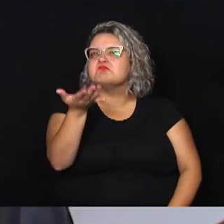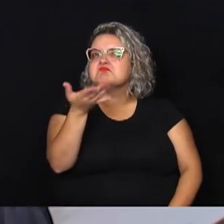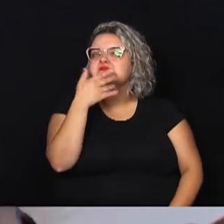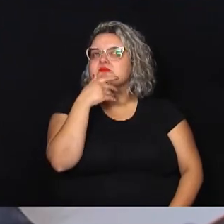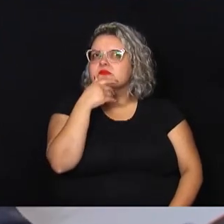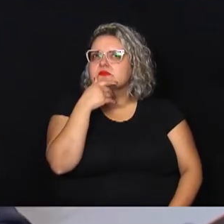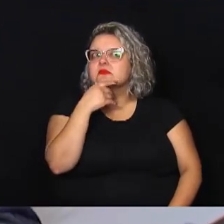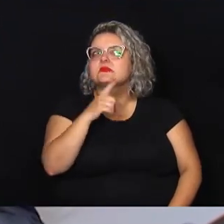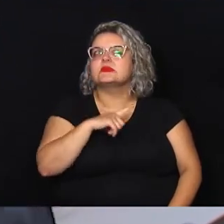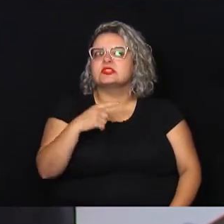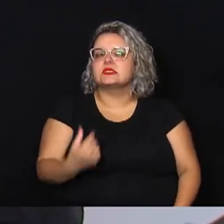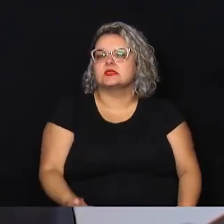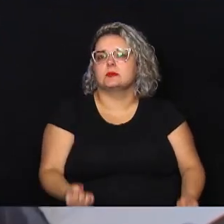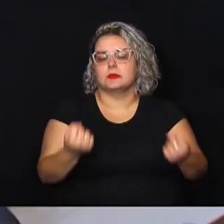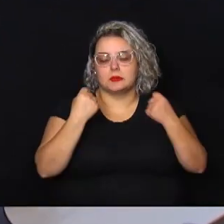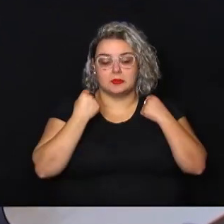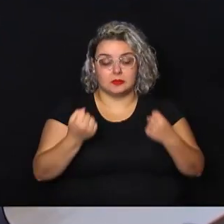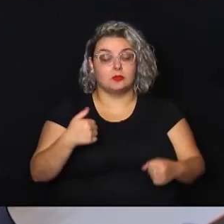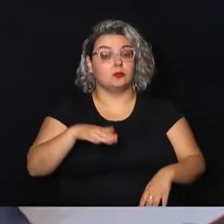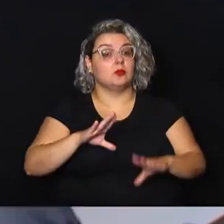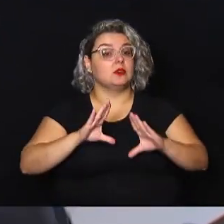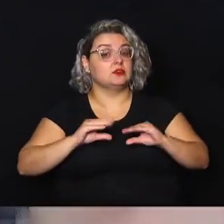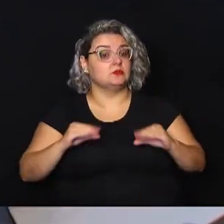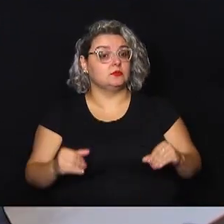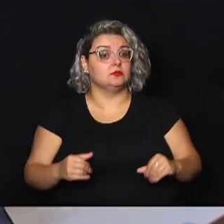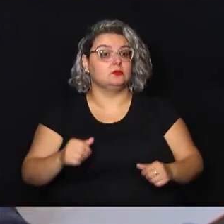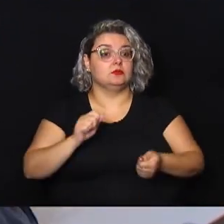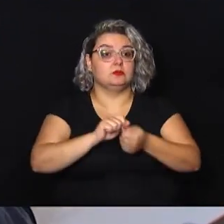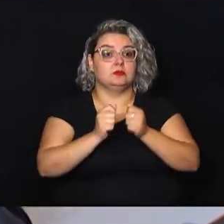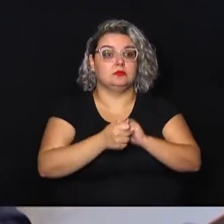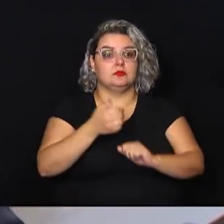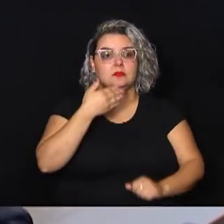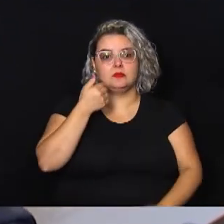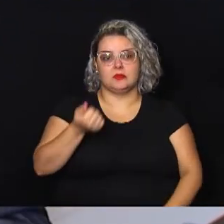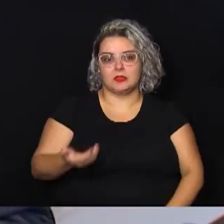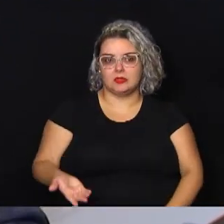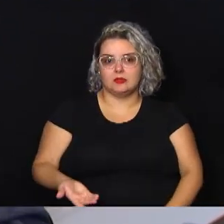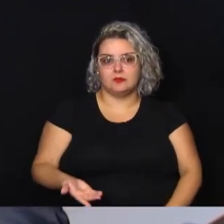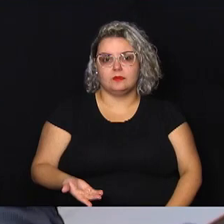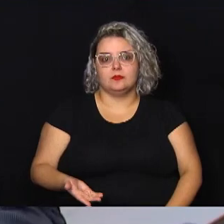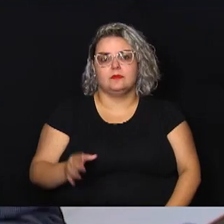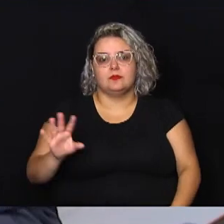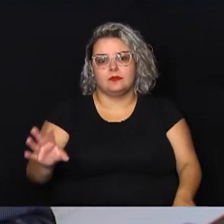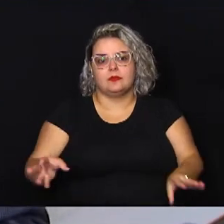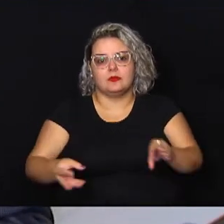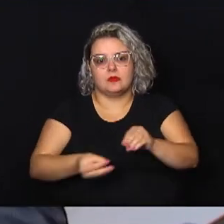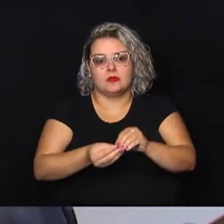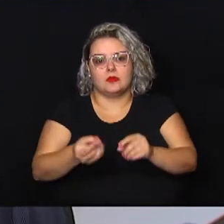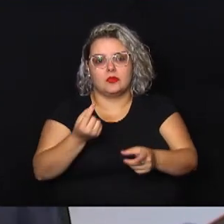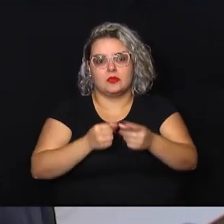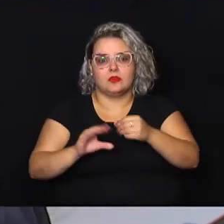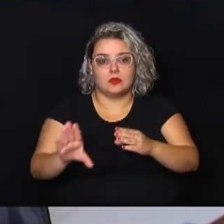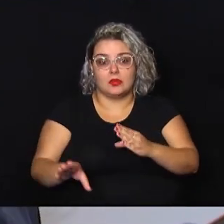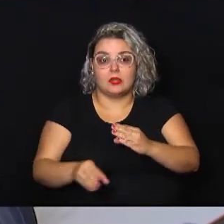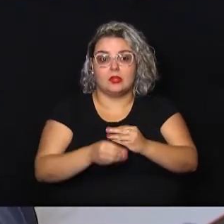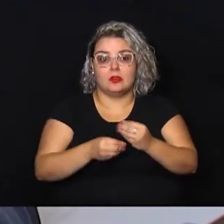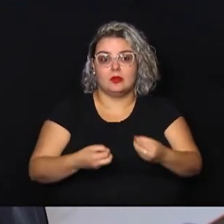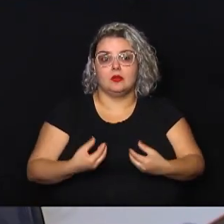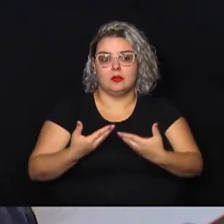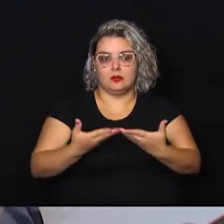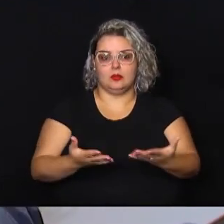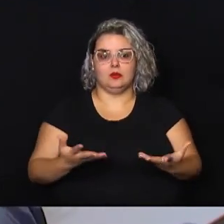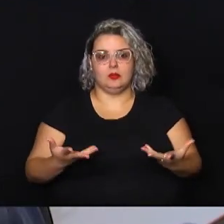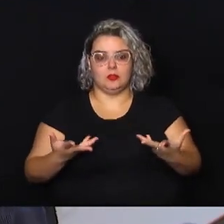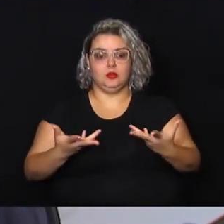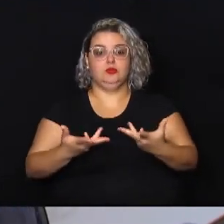esportes com mais conforto, mais apropriadamente. Em outras palavras, eu resumo, então, as emendas que eu apresentei, todas